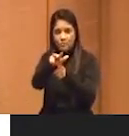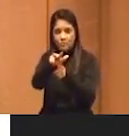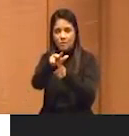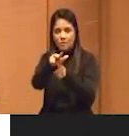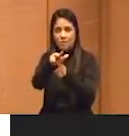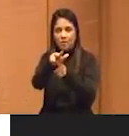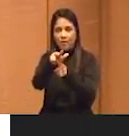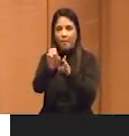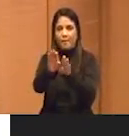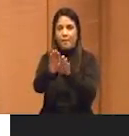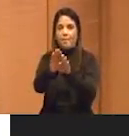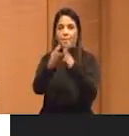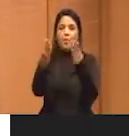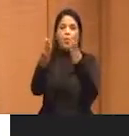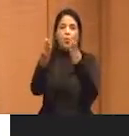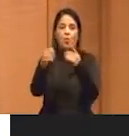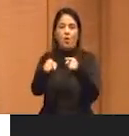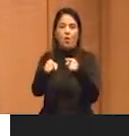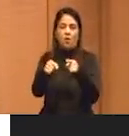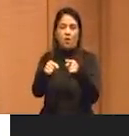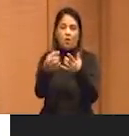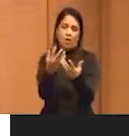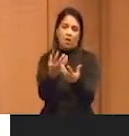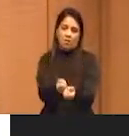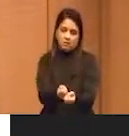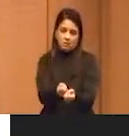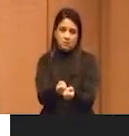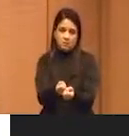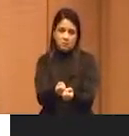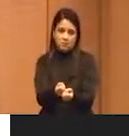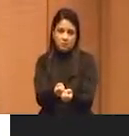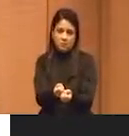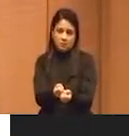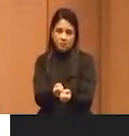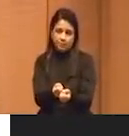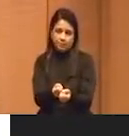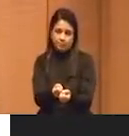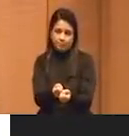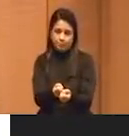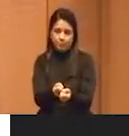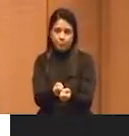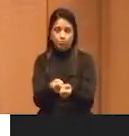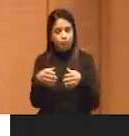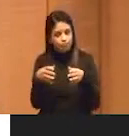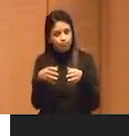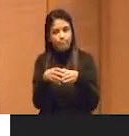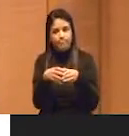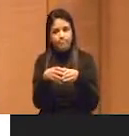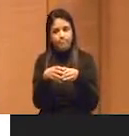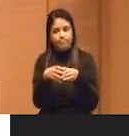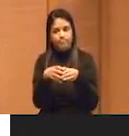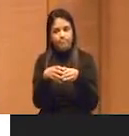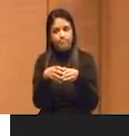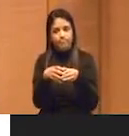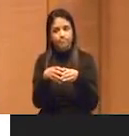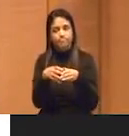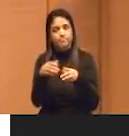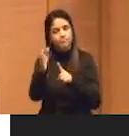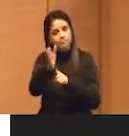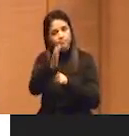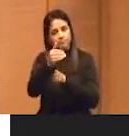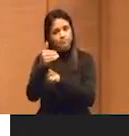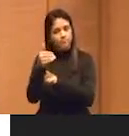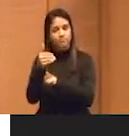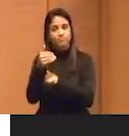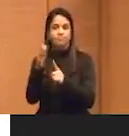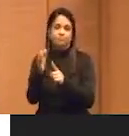abriu, e aí nós mesmo, nós não, mas nós mesmo, como coletivo, adotamos essas tecnologias,